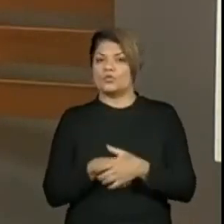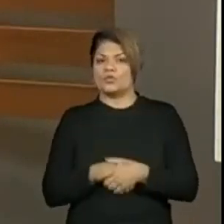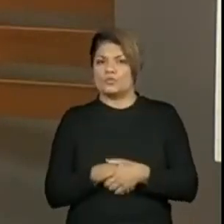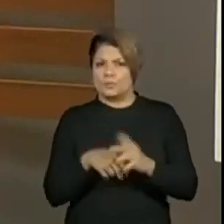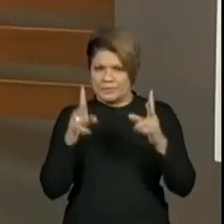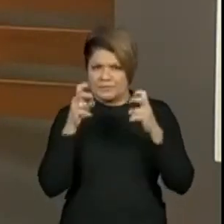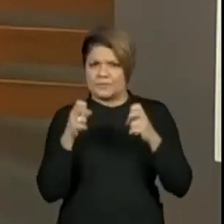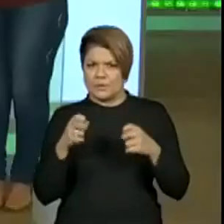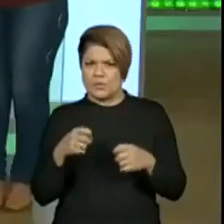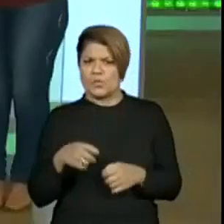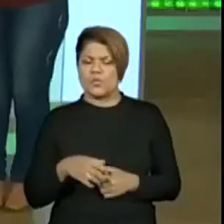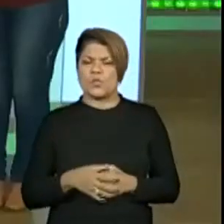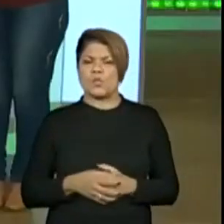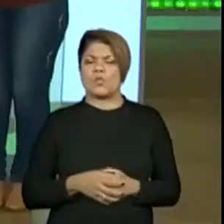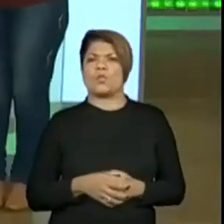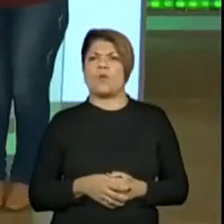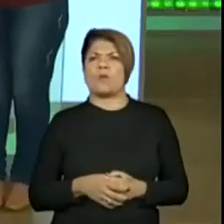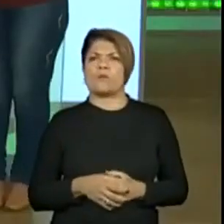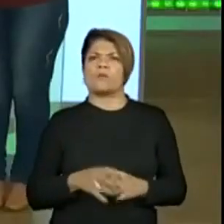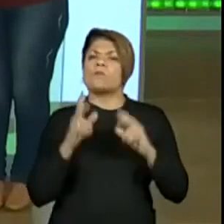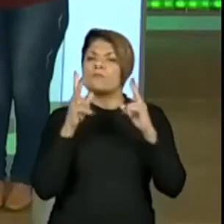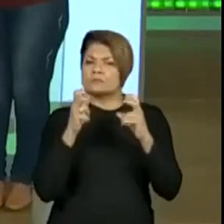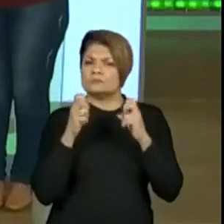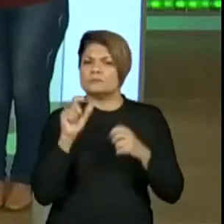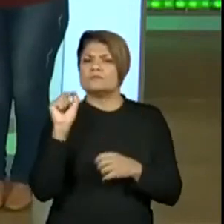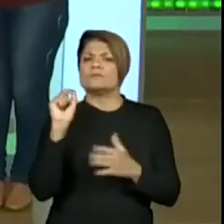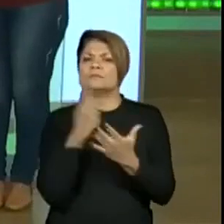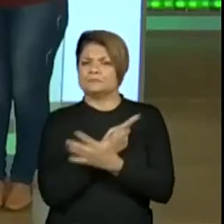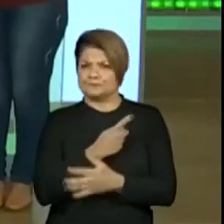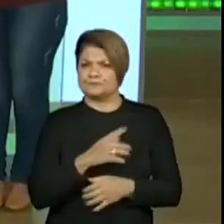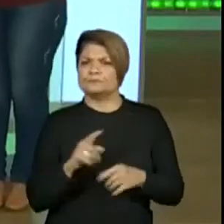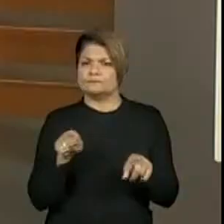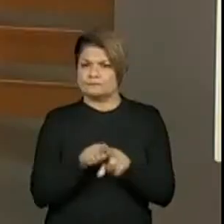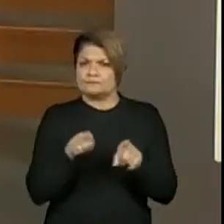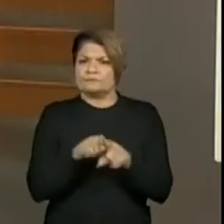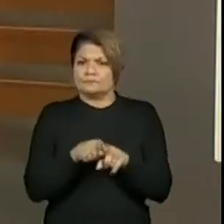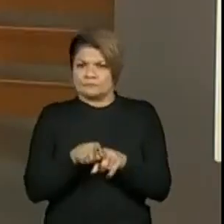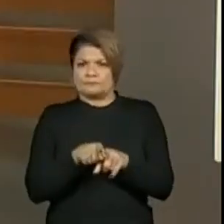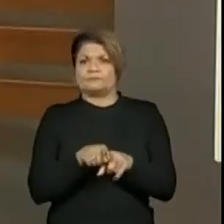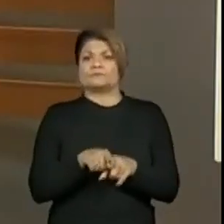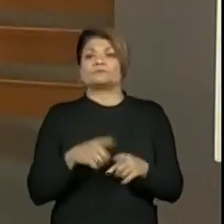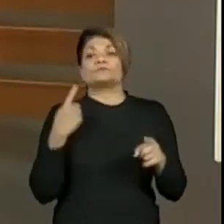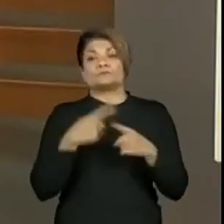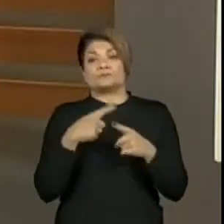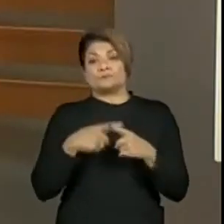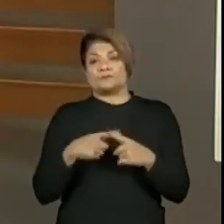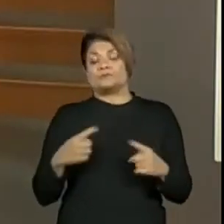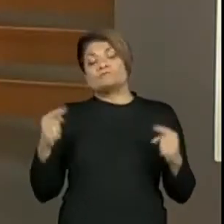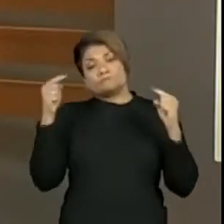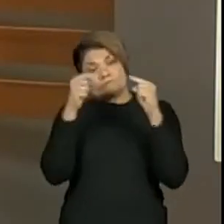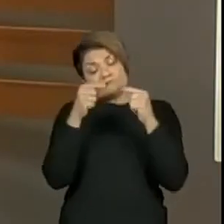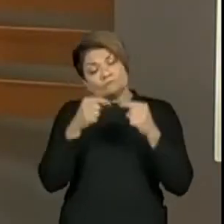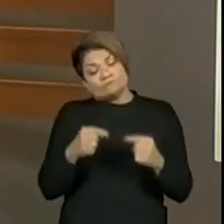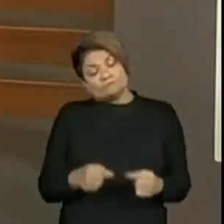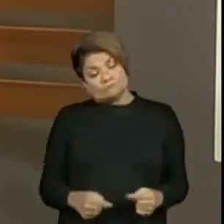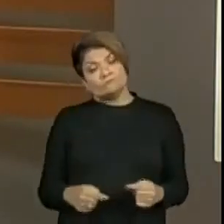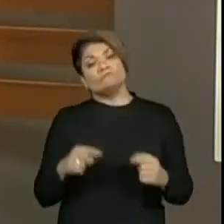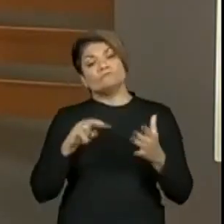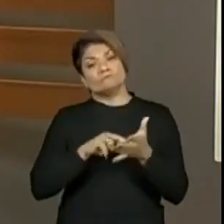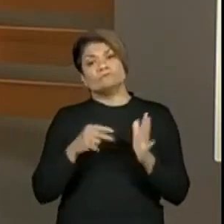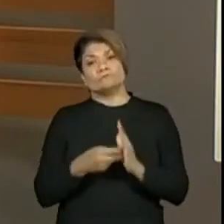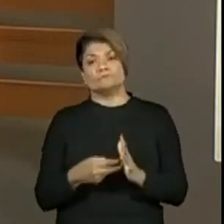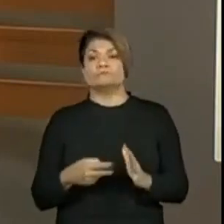perceberam? Os professores perceberam o que aconteceu também? Porque tudo isso faz sentido para a história se tornar mais...